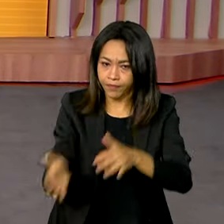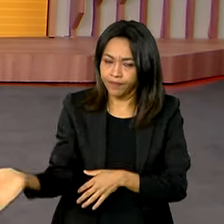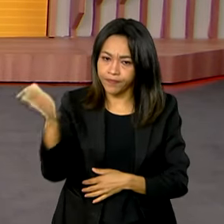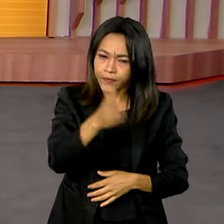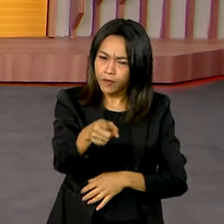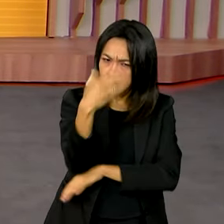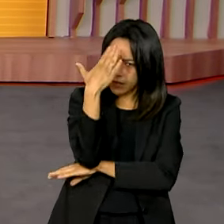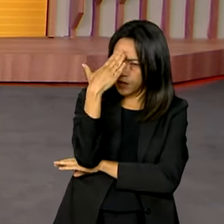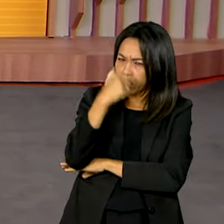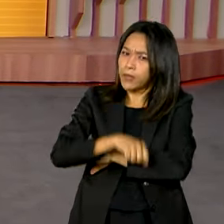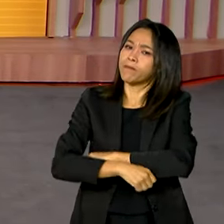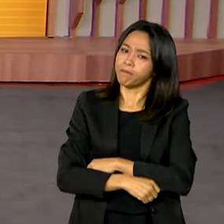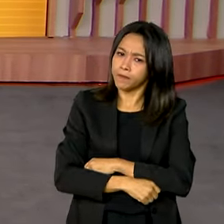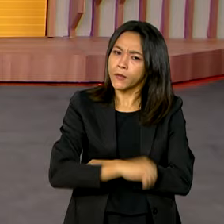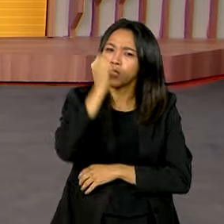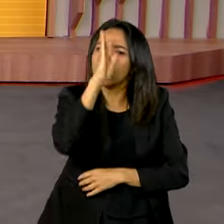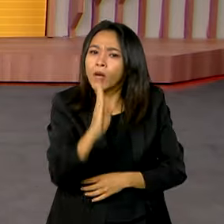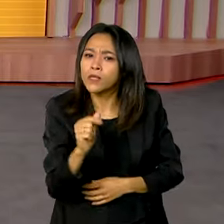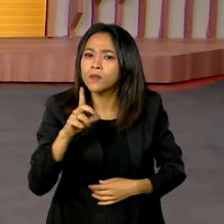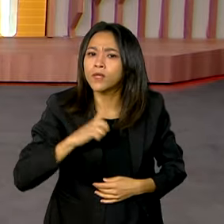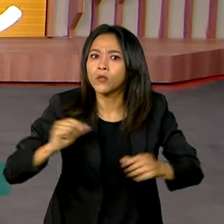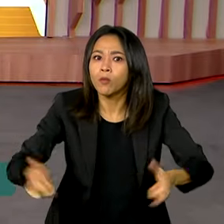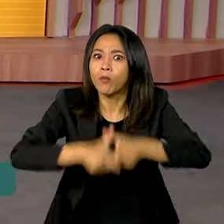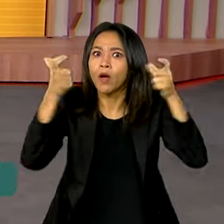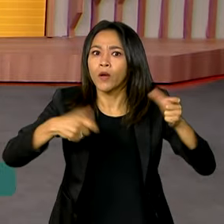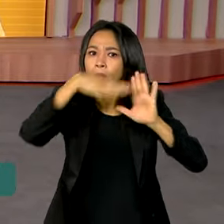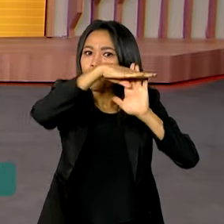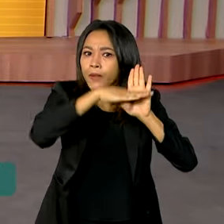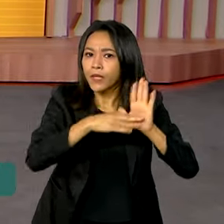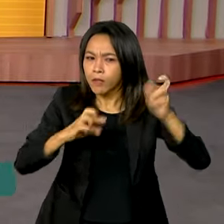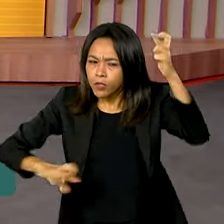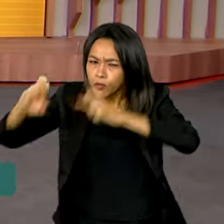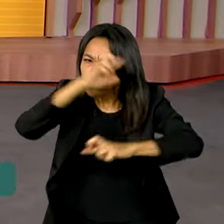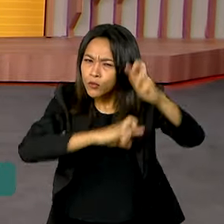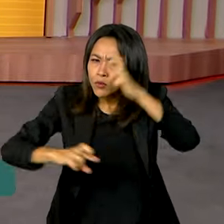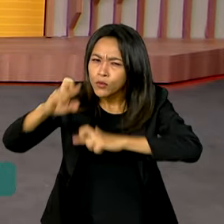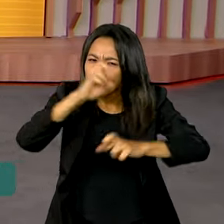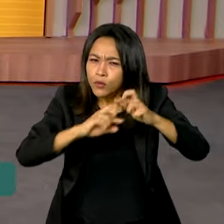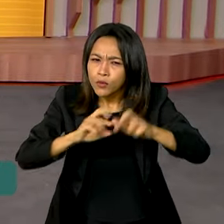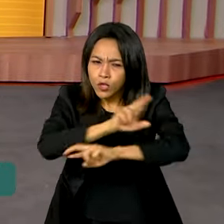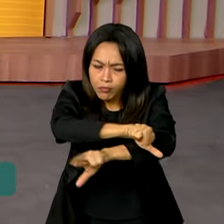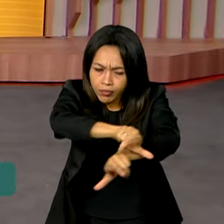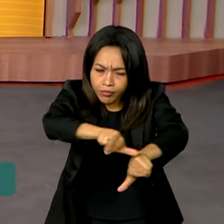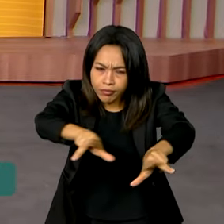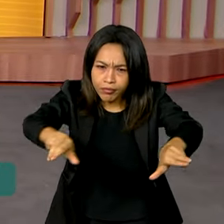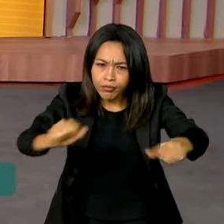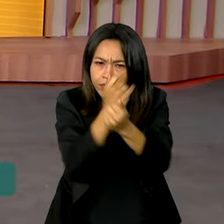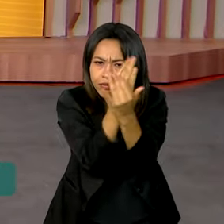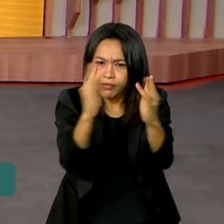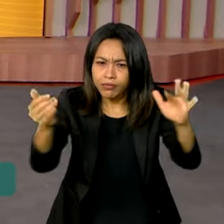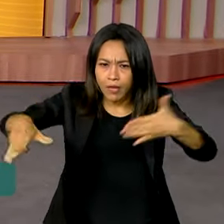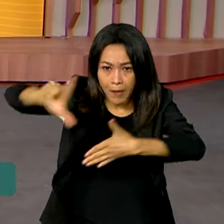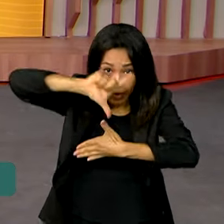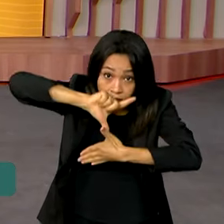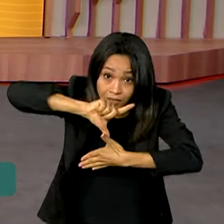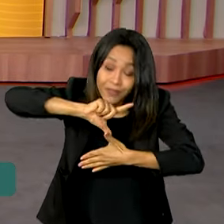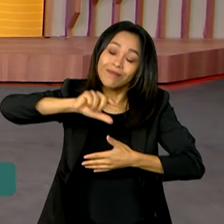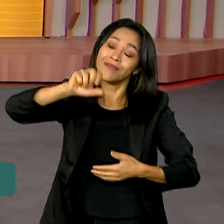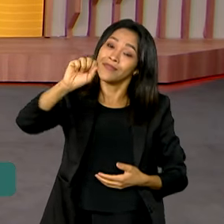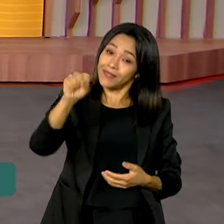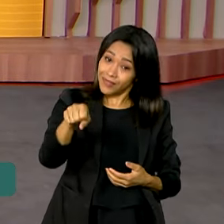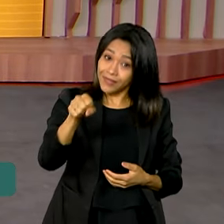sabia que o Brasil tem o maior programa de monitoramento da biodiversidade da América Latina? Pois é, é o